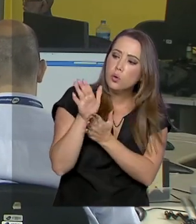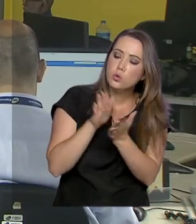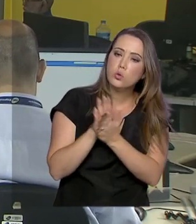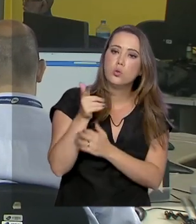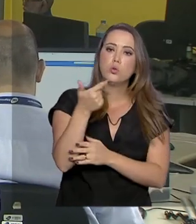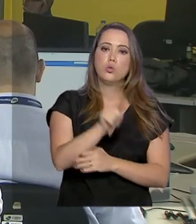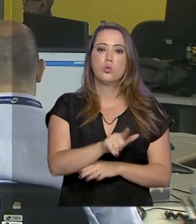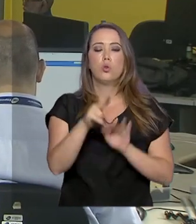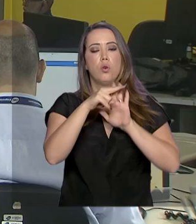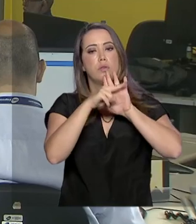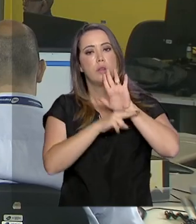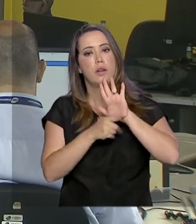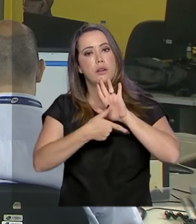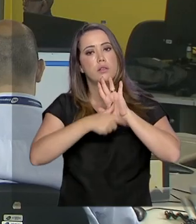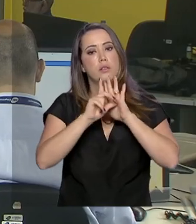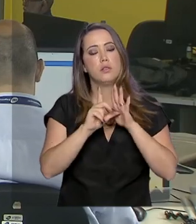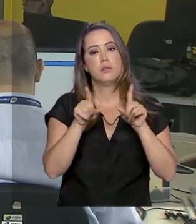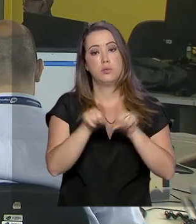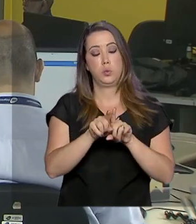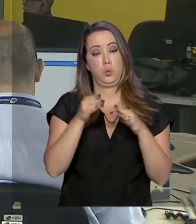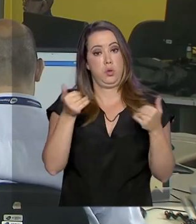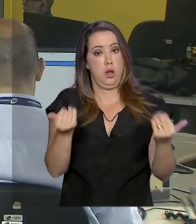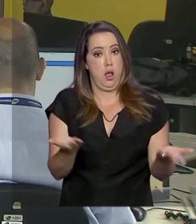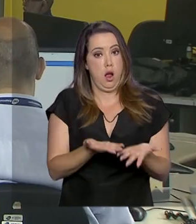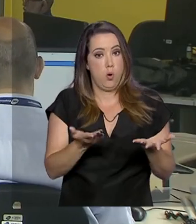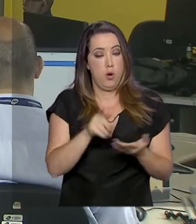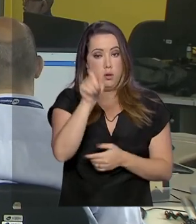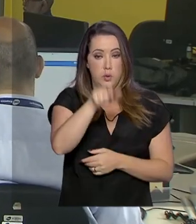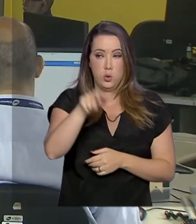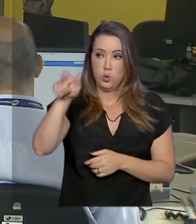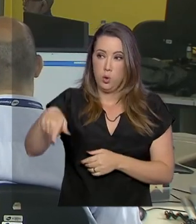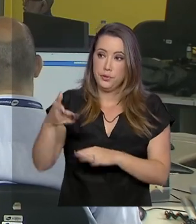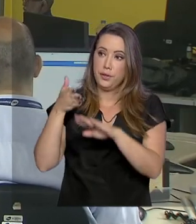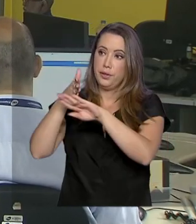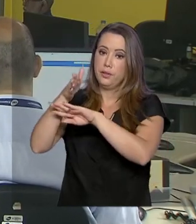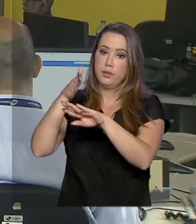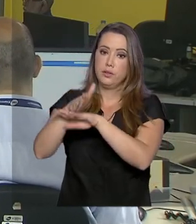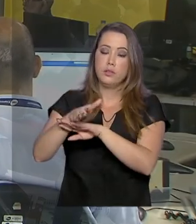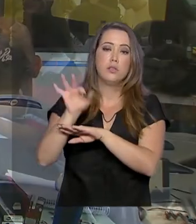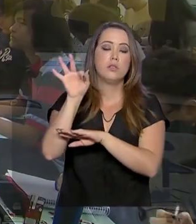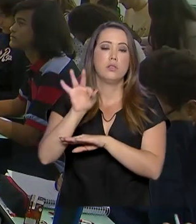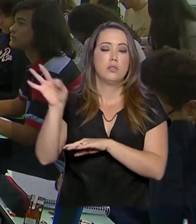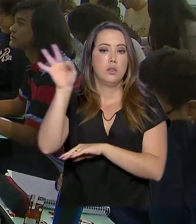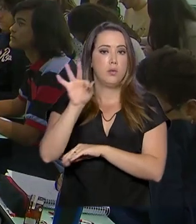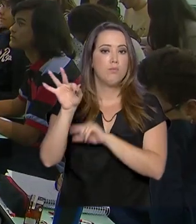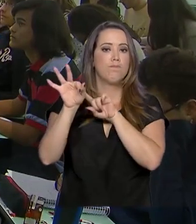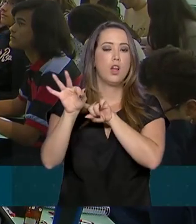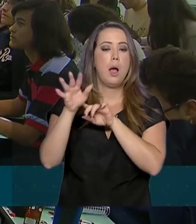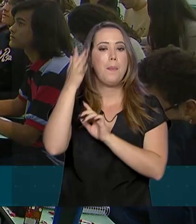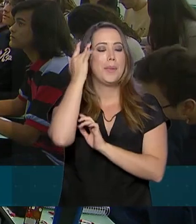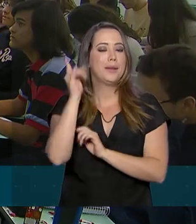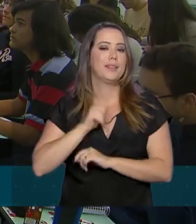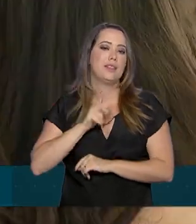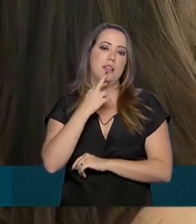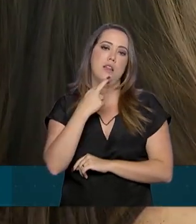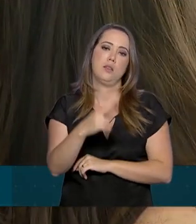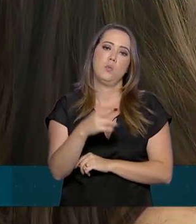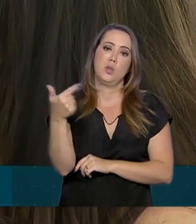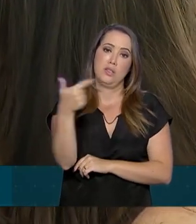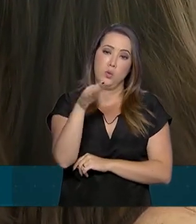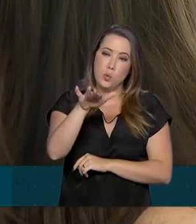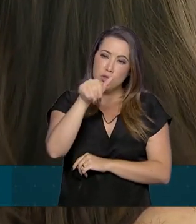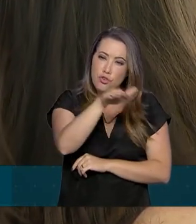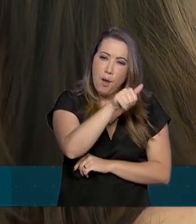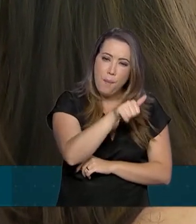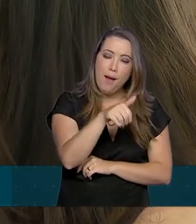a regra que havia antes da medida provisória. Agora, para aqueles que querem ingressar na universidade, amanhã sai o resultado da segunda chamada do